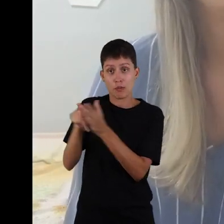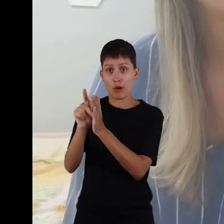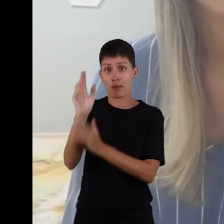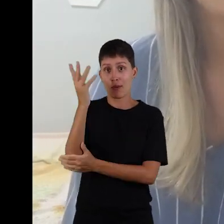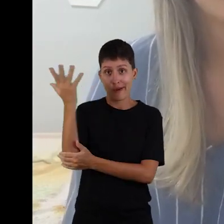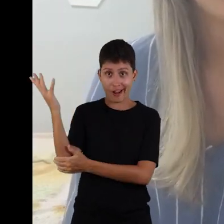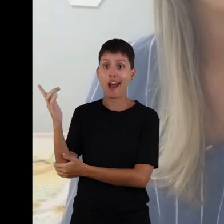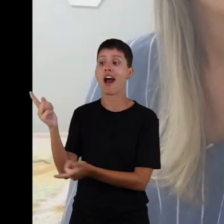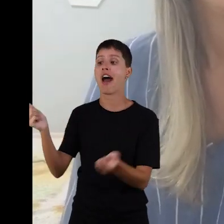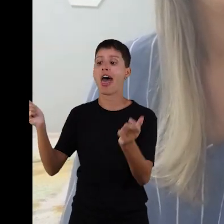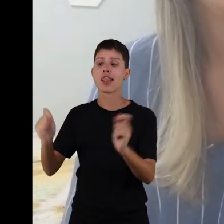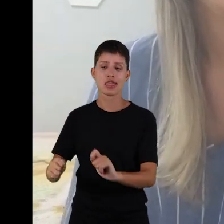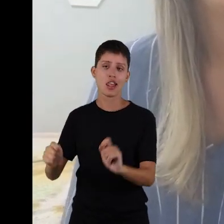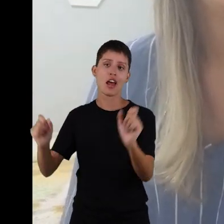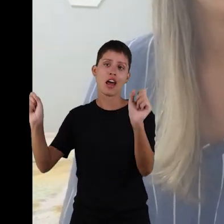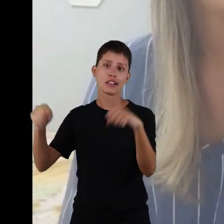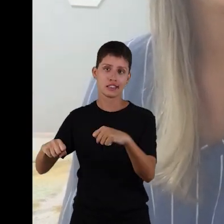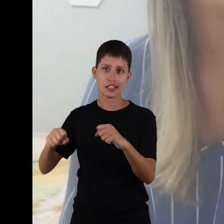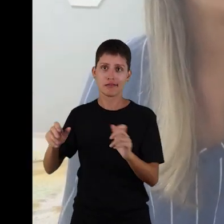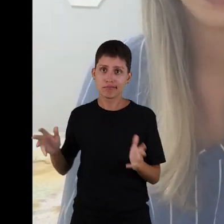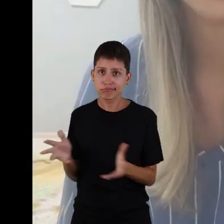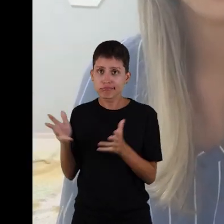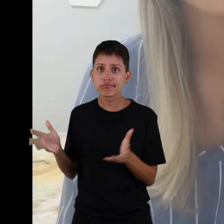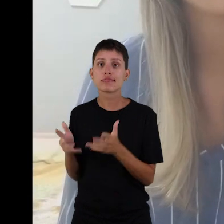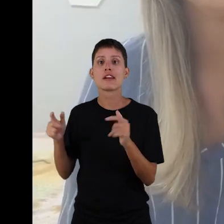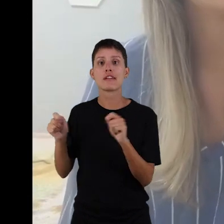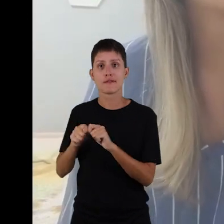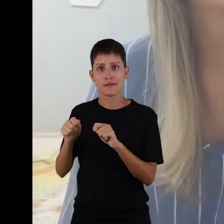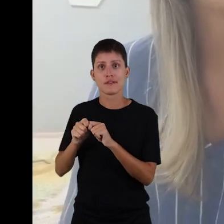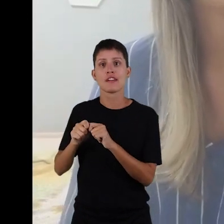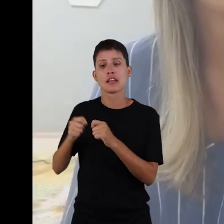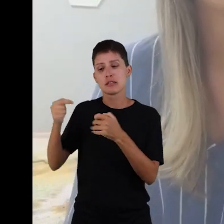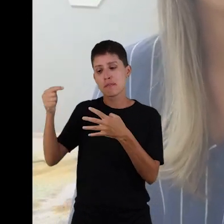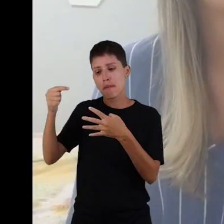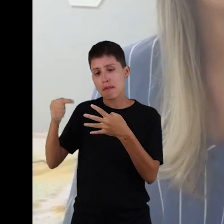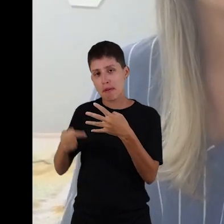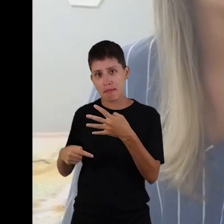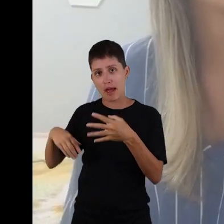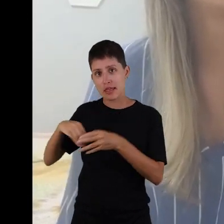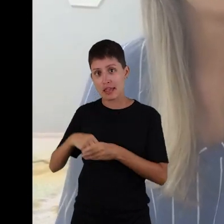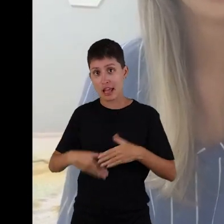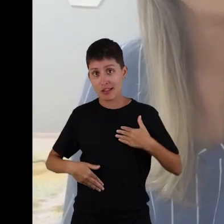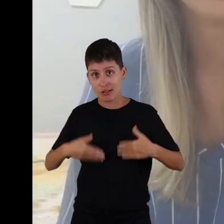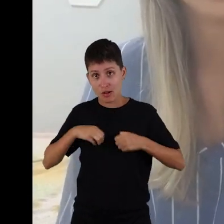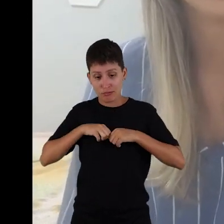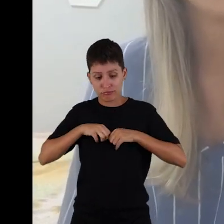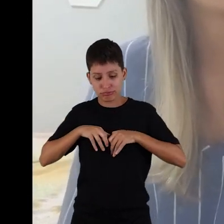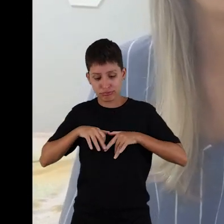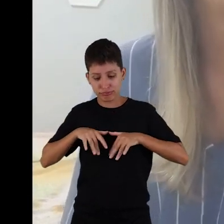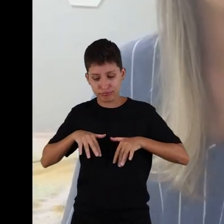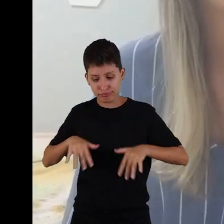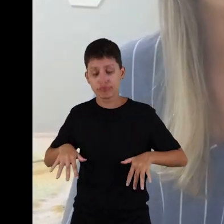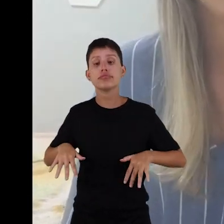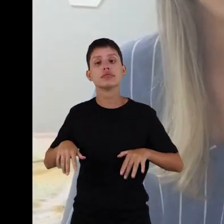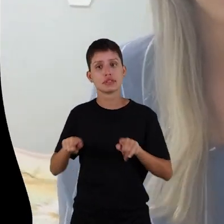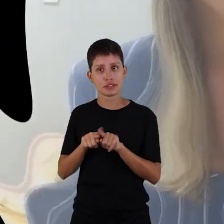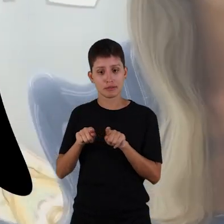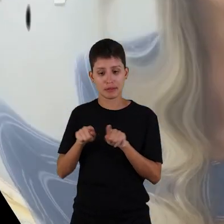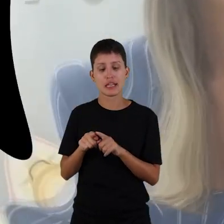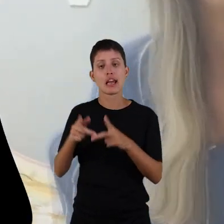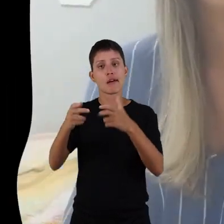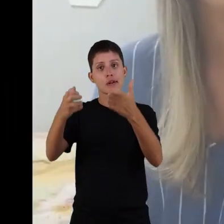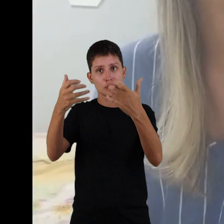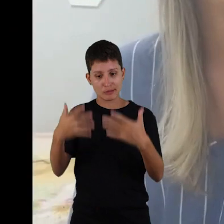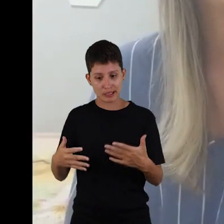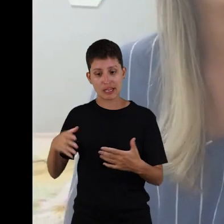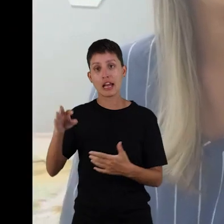ele foi capaz de estimular a liberação dessas citocinas, tanto pró-inflamatórias quanto anti-inflamatórias.